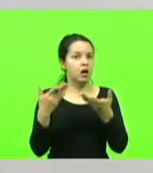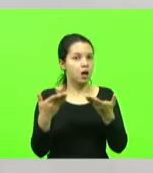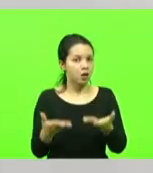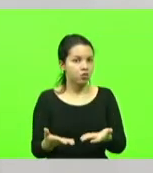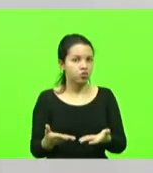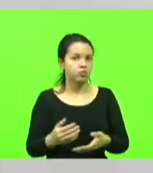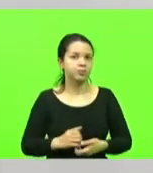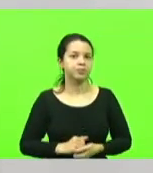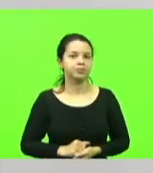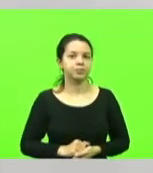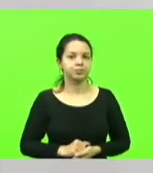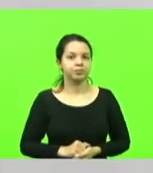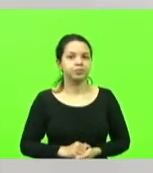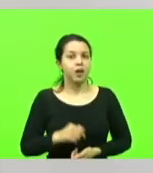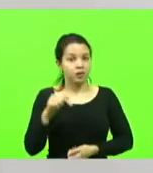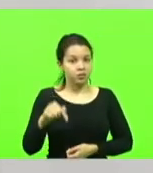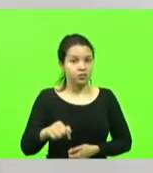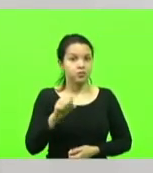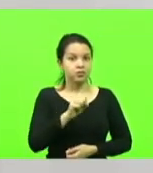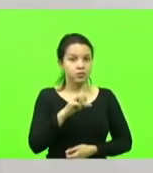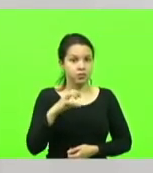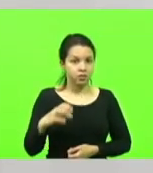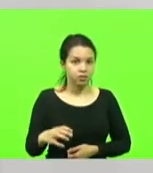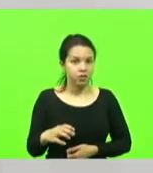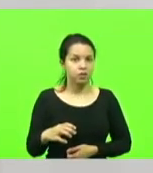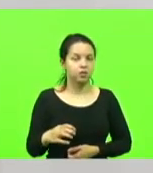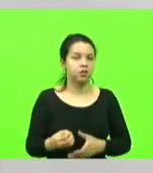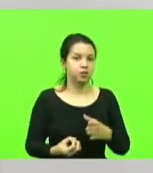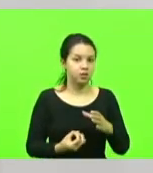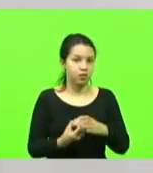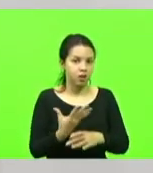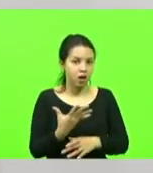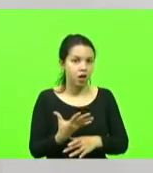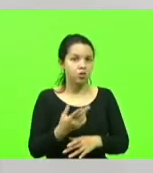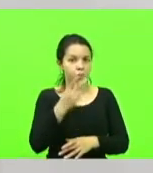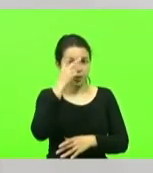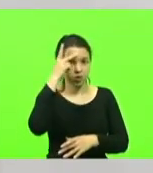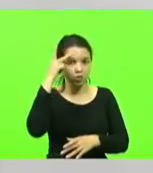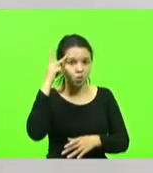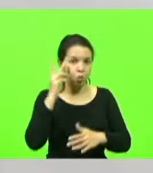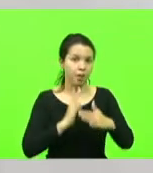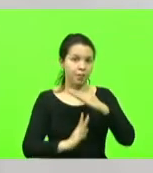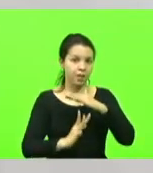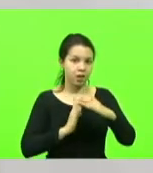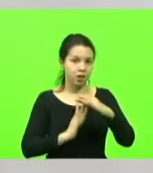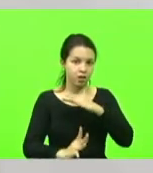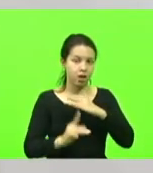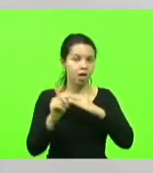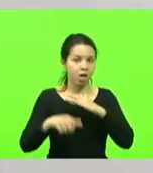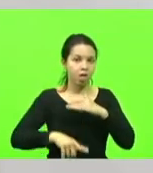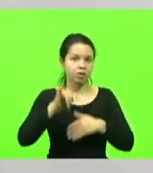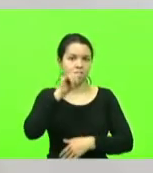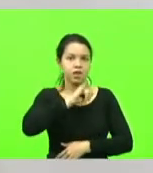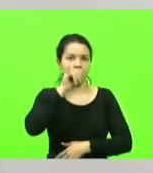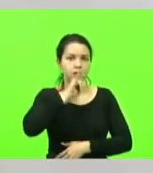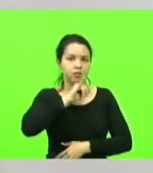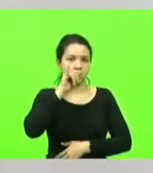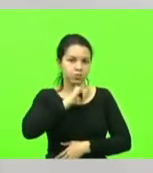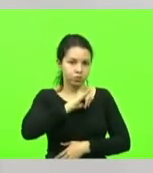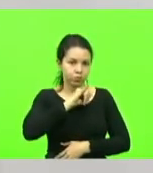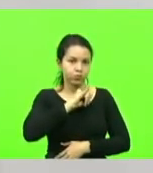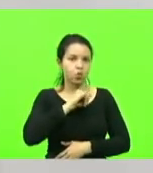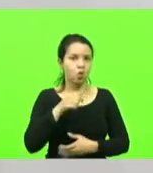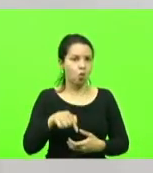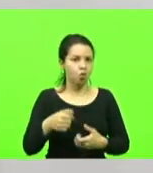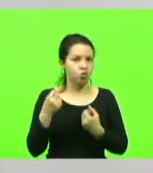em Santa Catarina, fundado e colonizado por imigrantes italianos, hoje potência na produção de